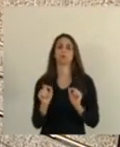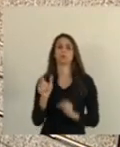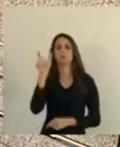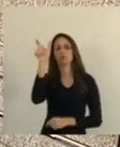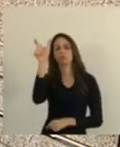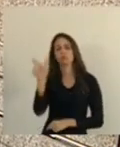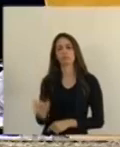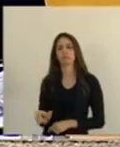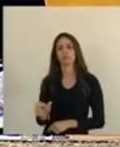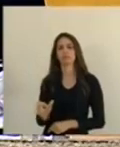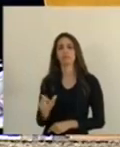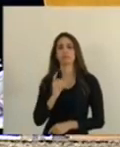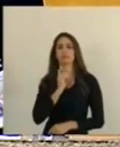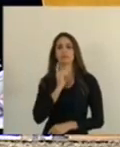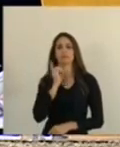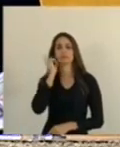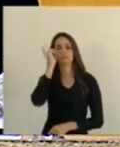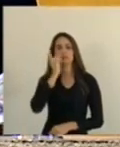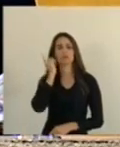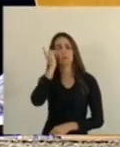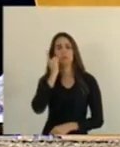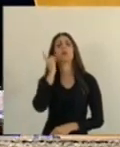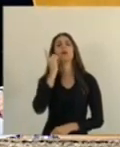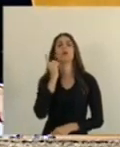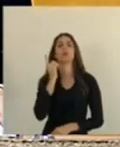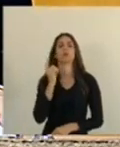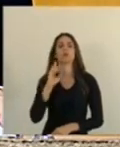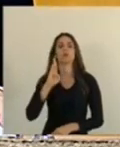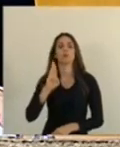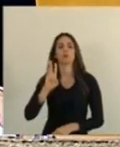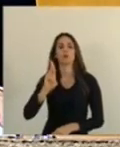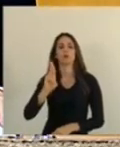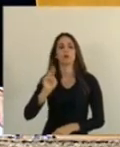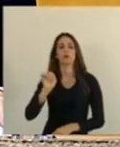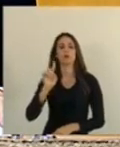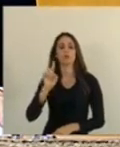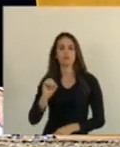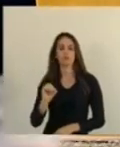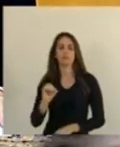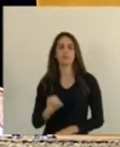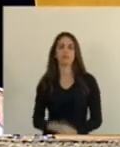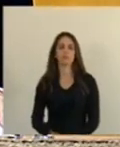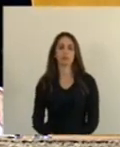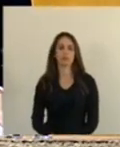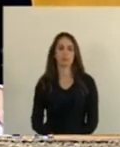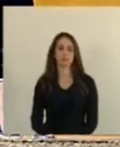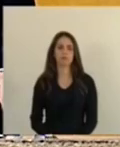o deputado Bruno Lamas. Obrigado, presidente.